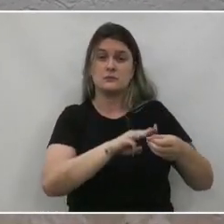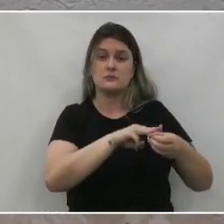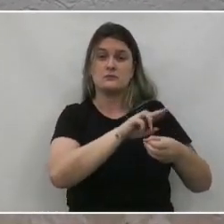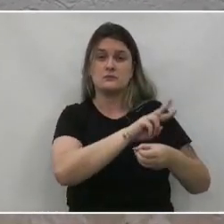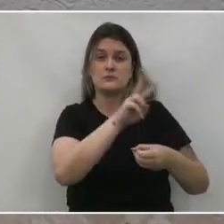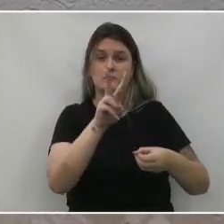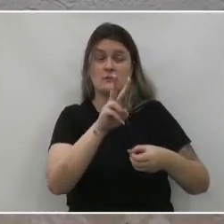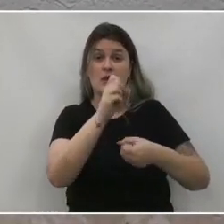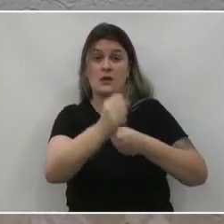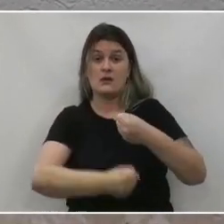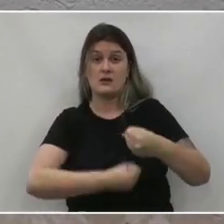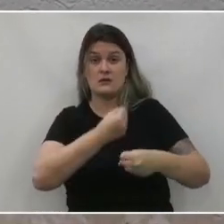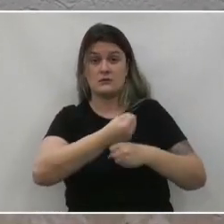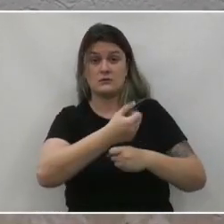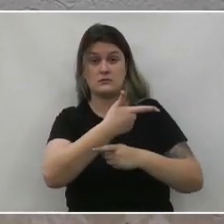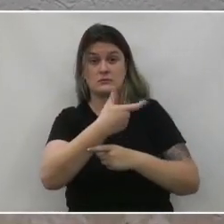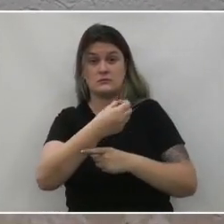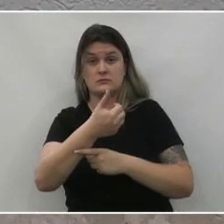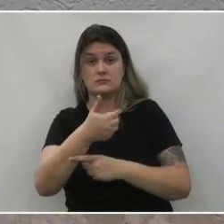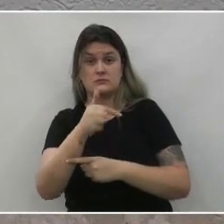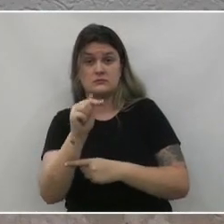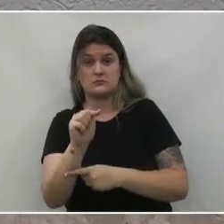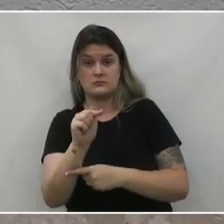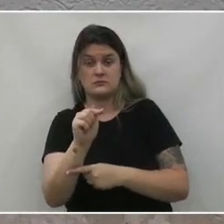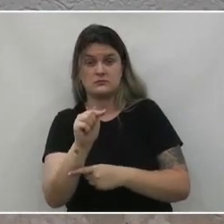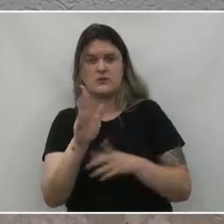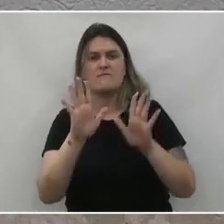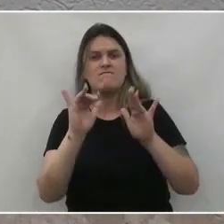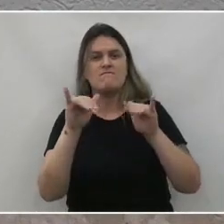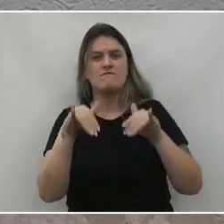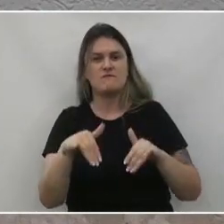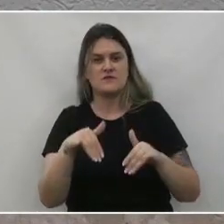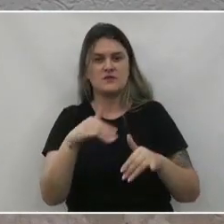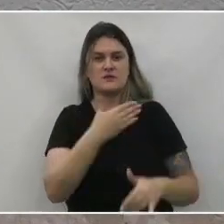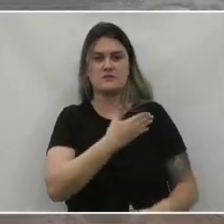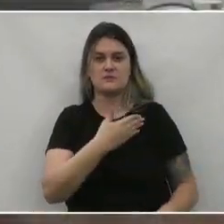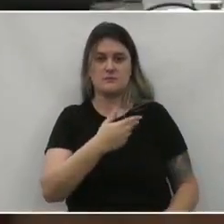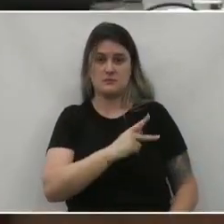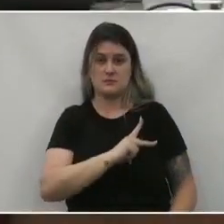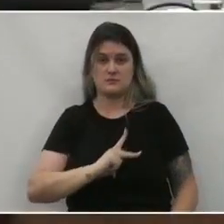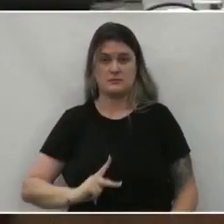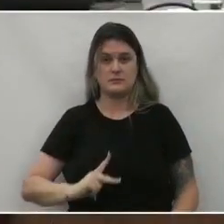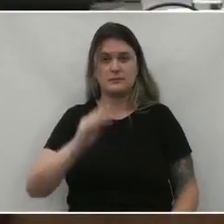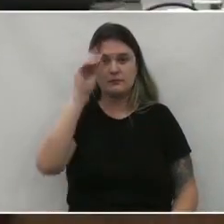exercício de 2017. Fim do expediente, Senhor Presidente.